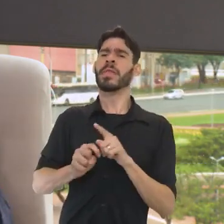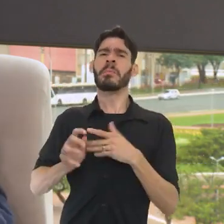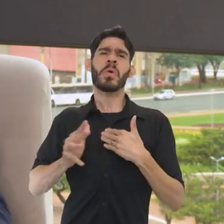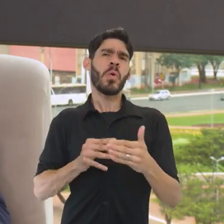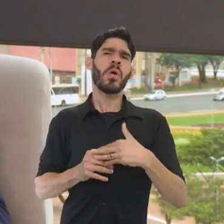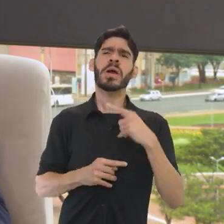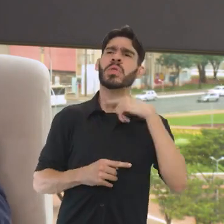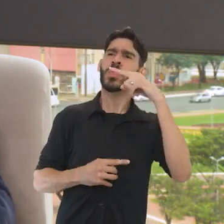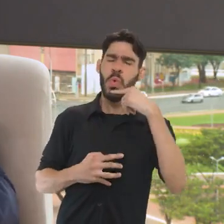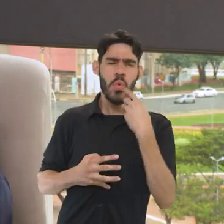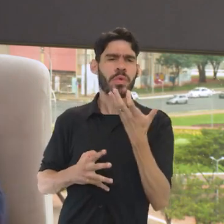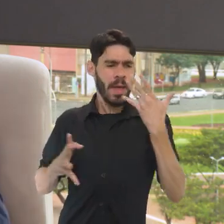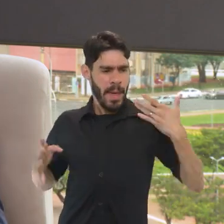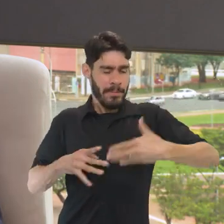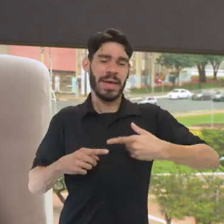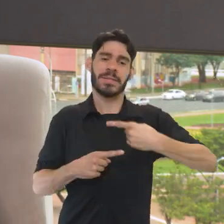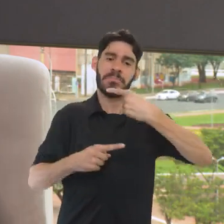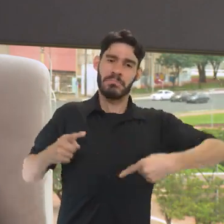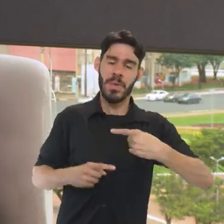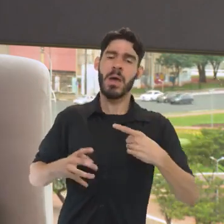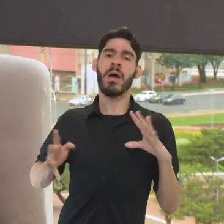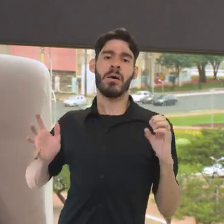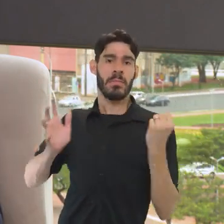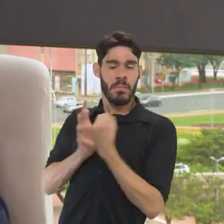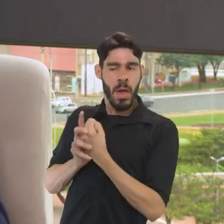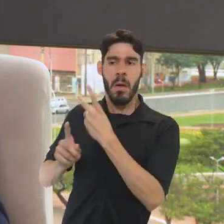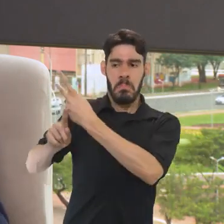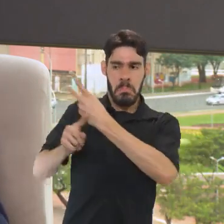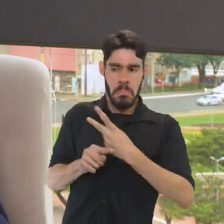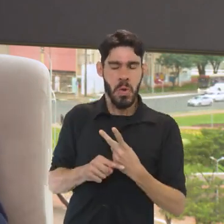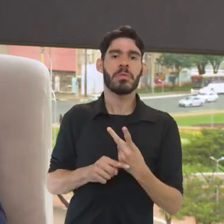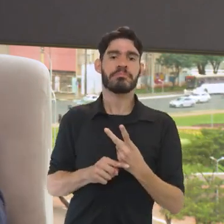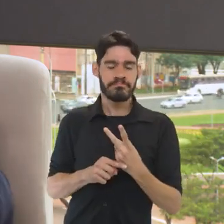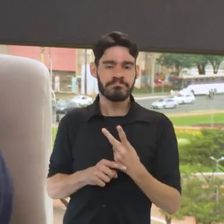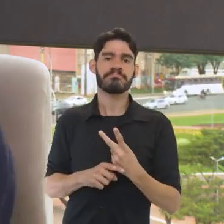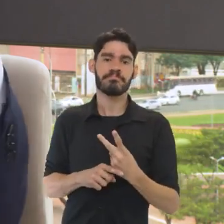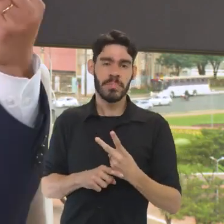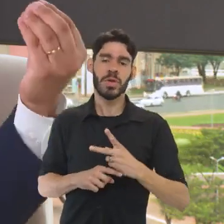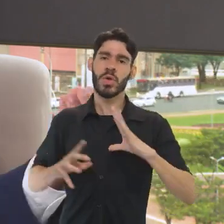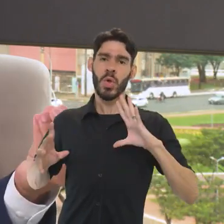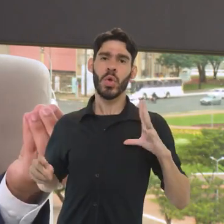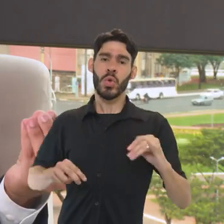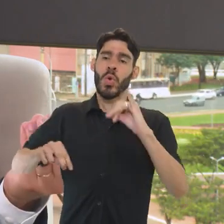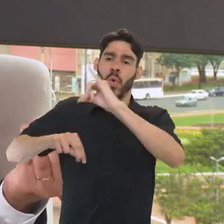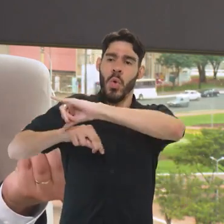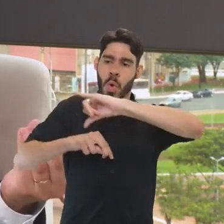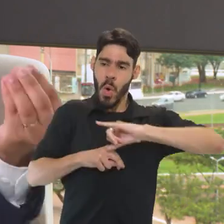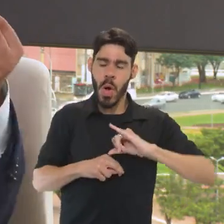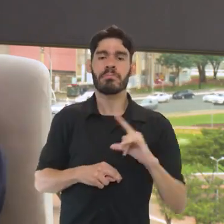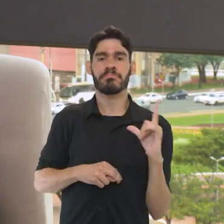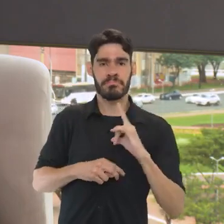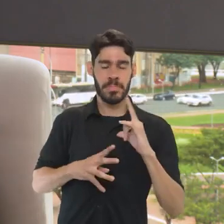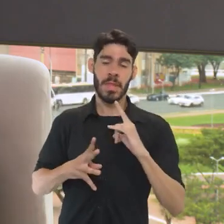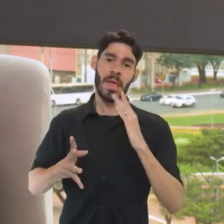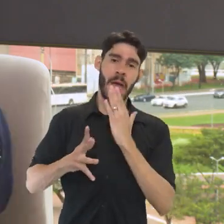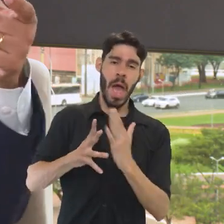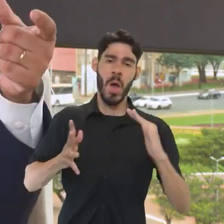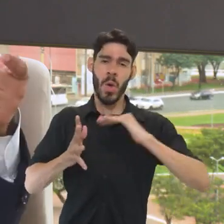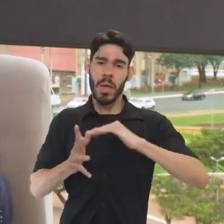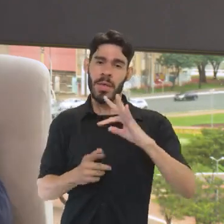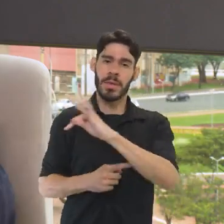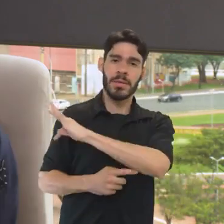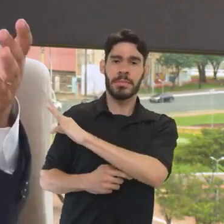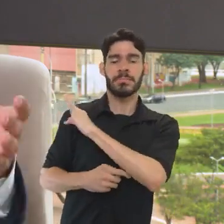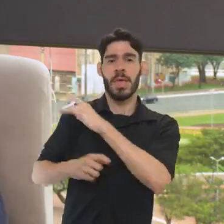tendo qualquer dúvida ou querendo participar da política de patrimônio, procure a nossa superintendência, nós temos em todas as capitais do país e também alguns